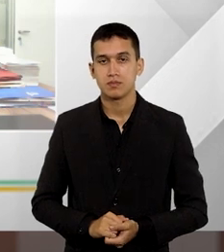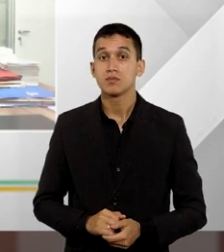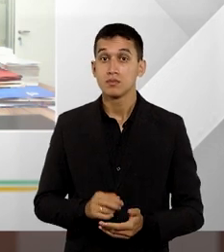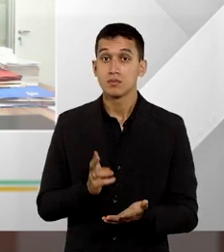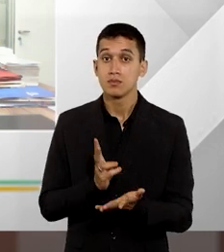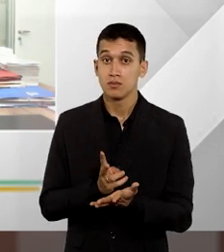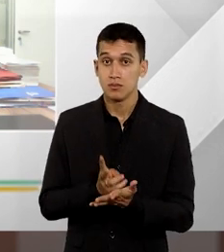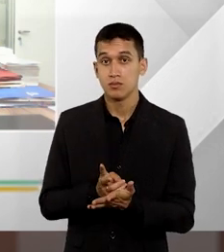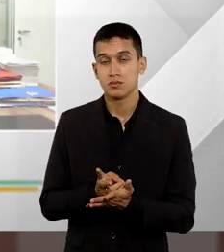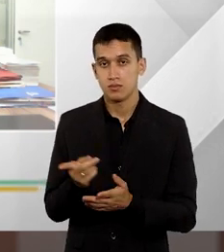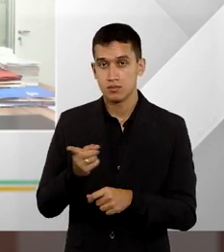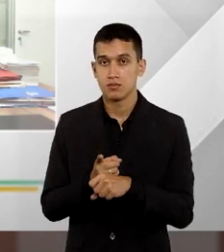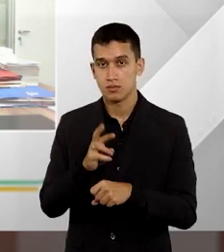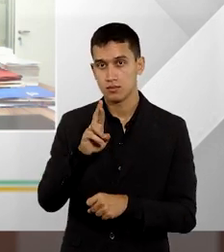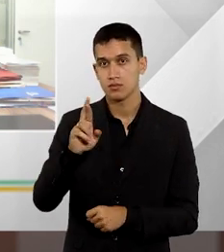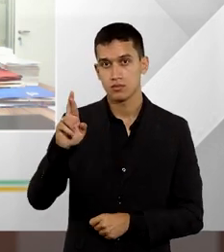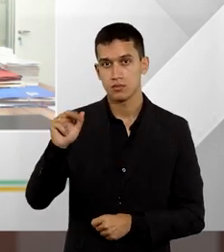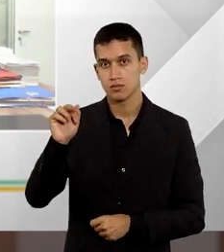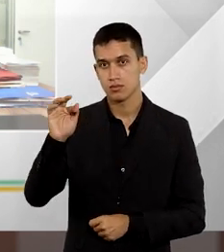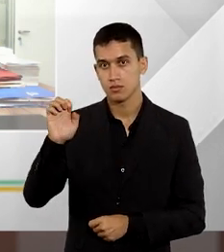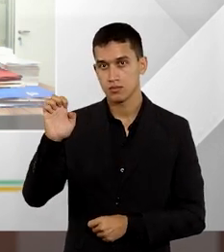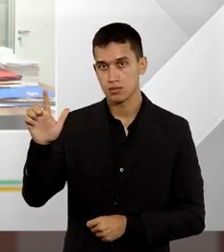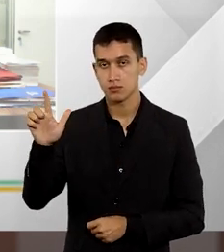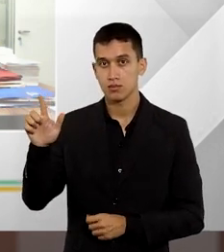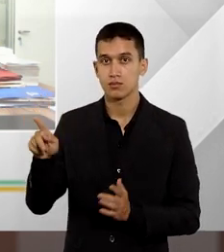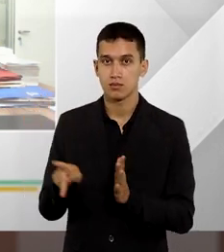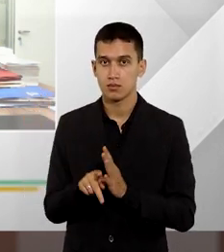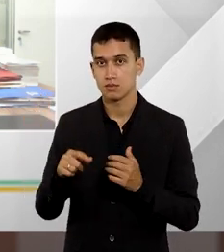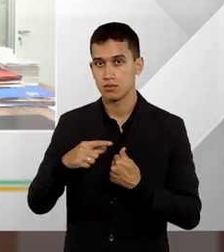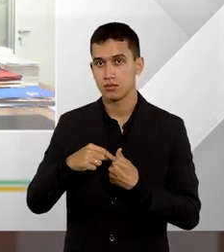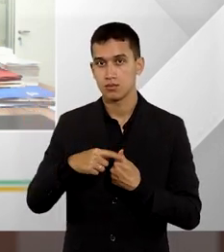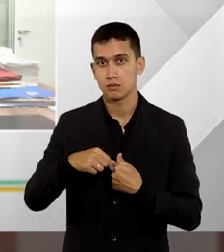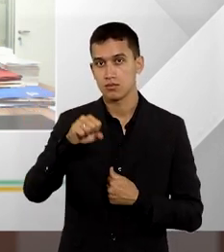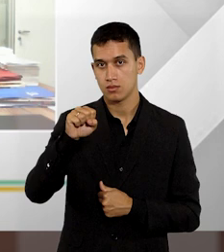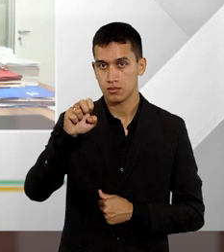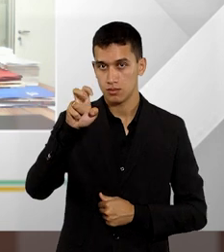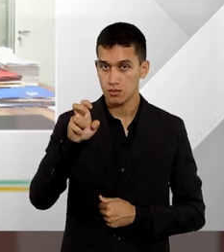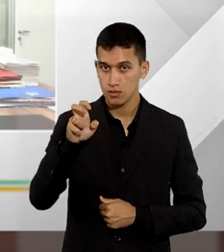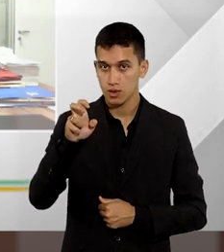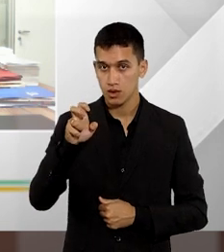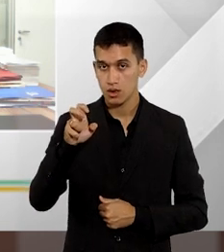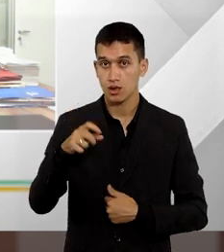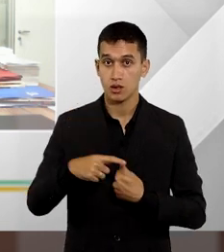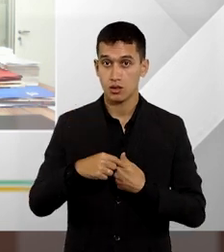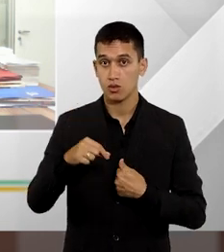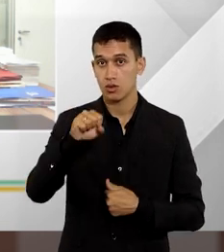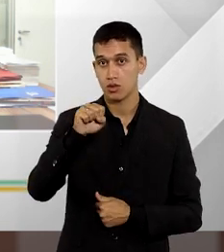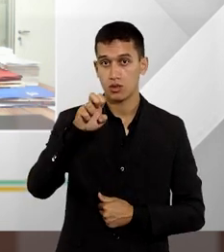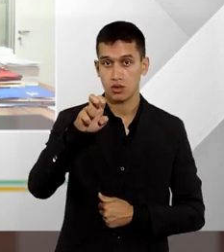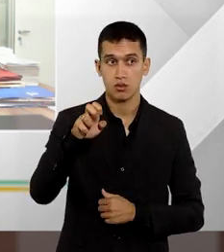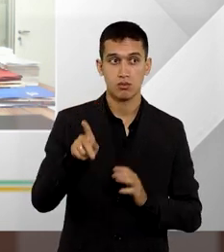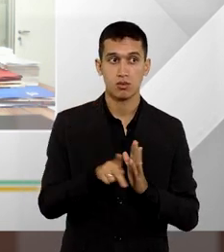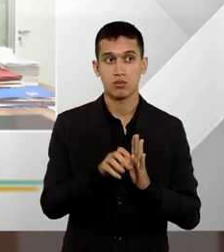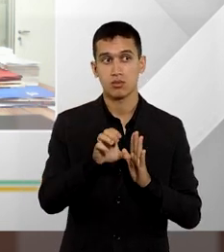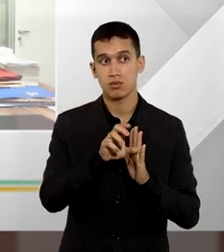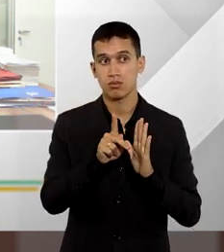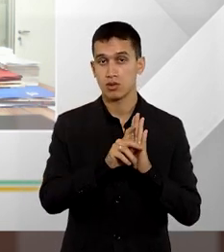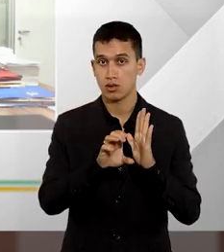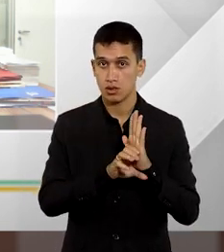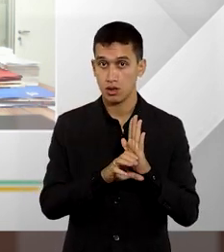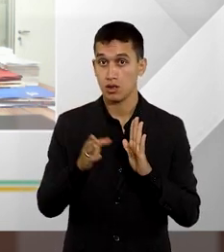Ainda com o senhor, doutor Rafael, exatamente sobre o artigo 85, sobre o qual a gente está falando aqui, o artigo 85 do CPC, esse